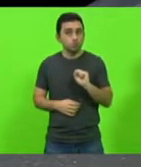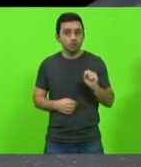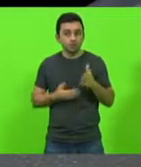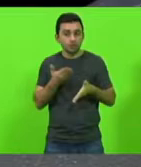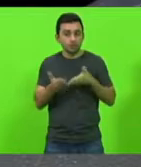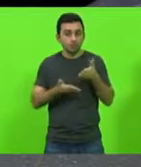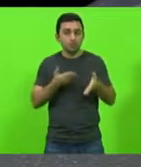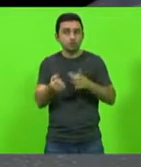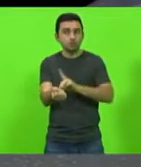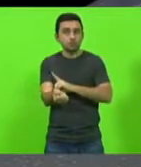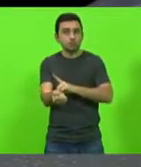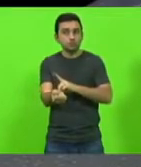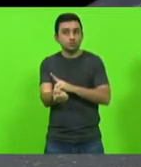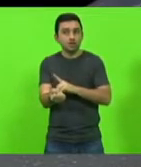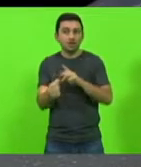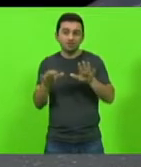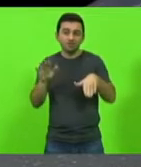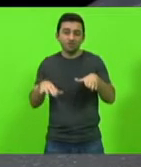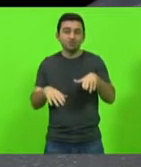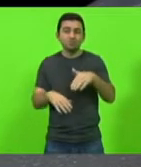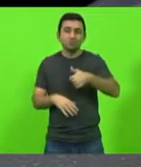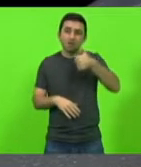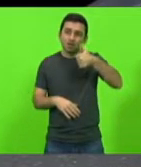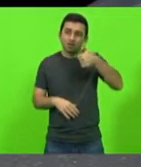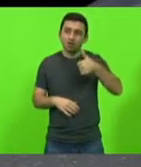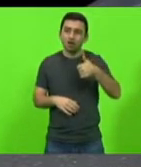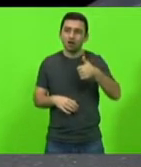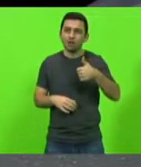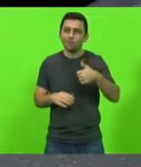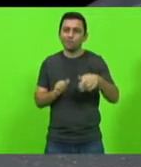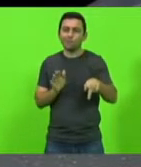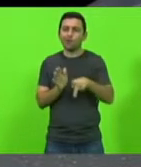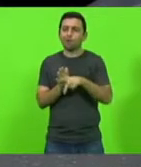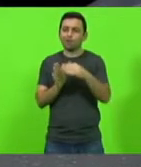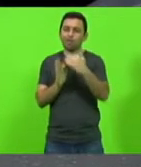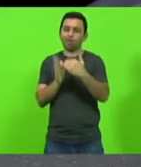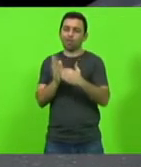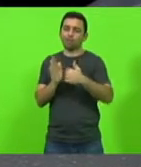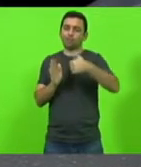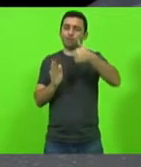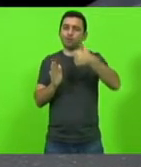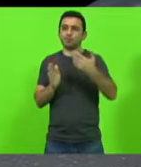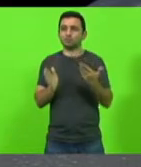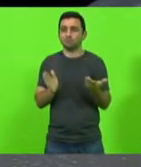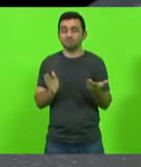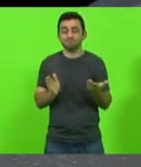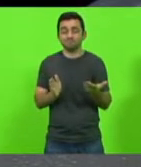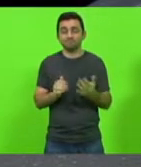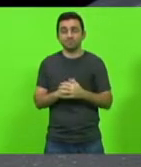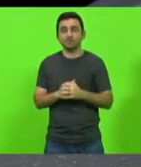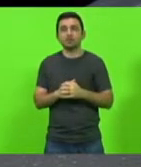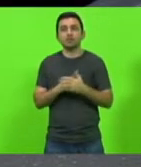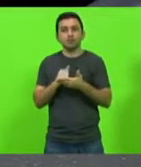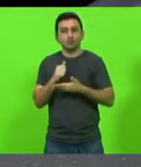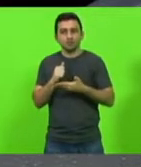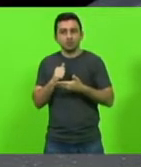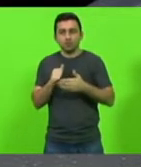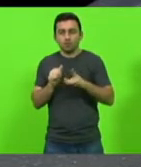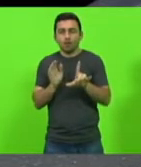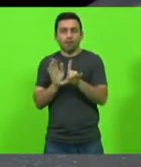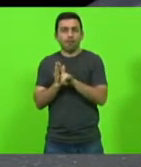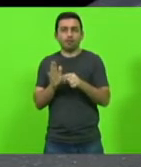mais útil do que a gente colocar ele numa lista de prioridade portanto baseado nisso que não é por lei